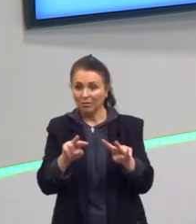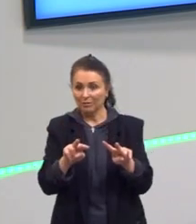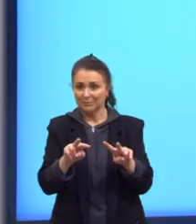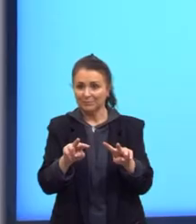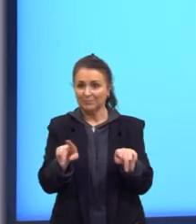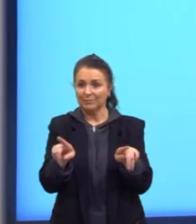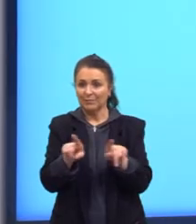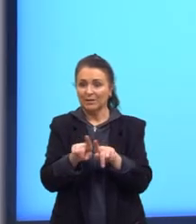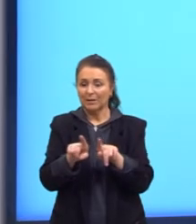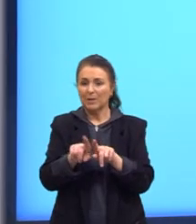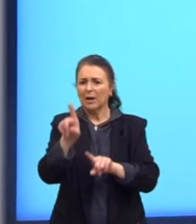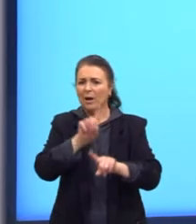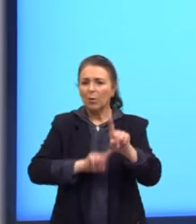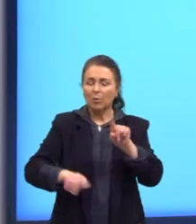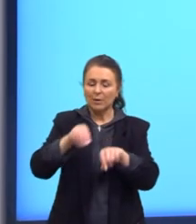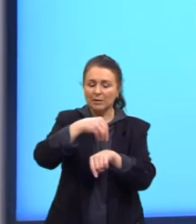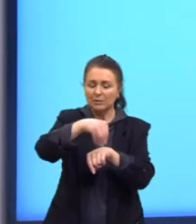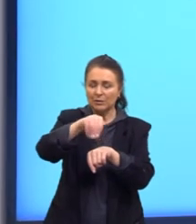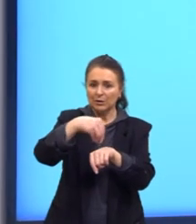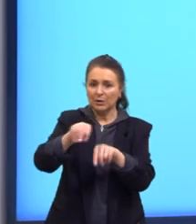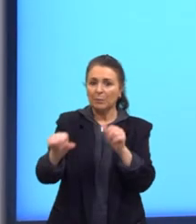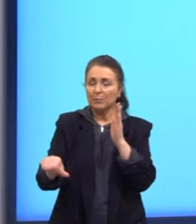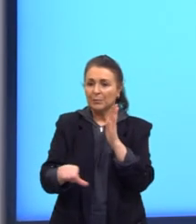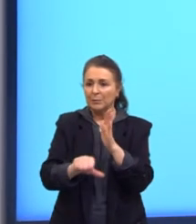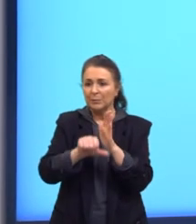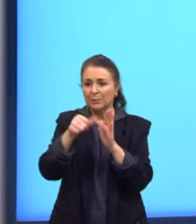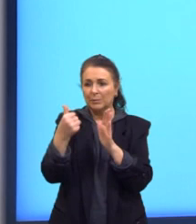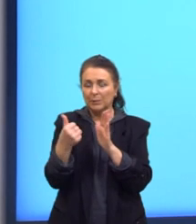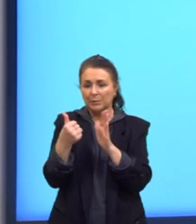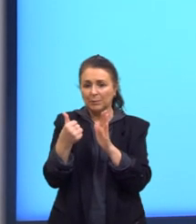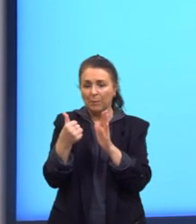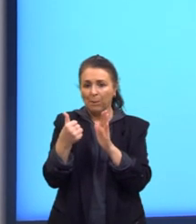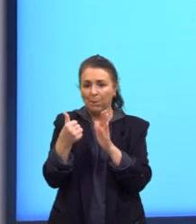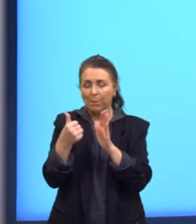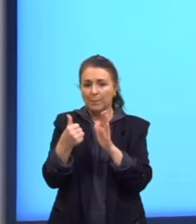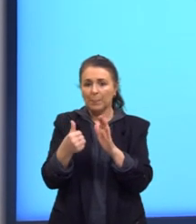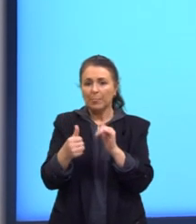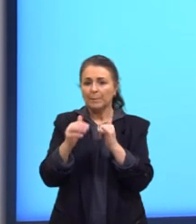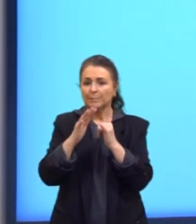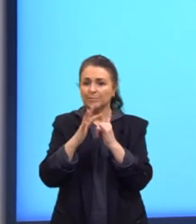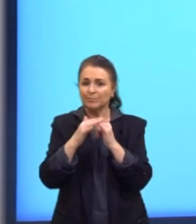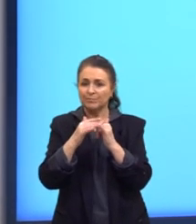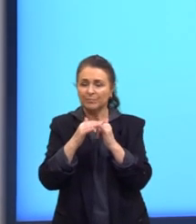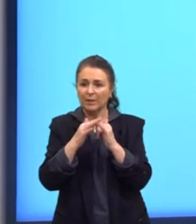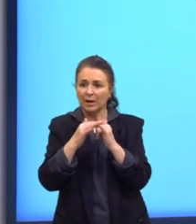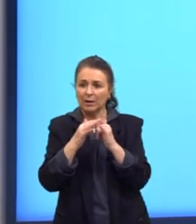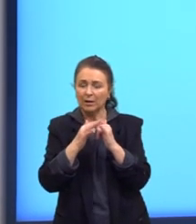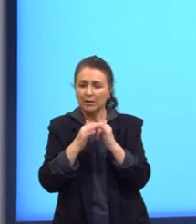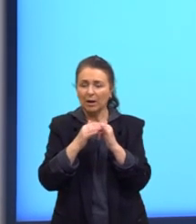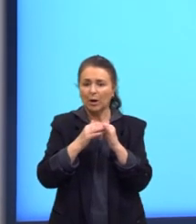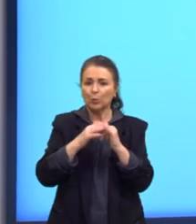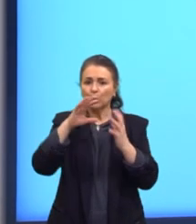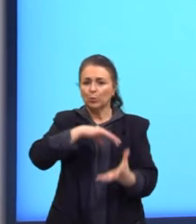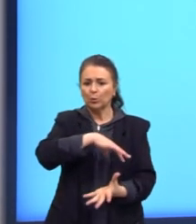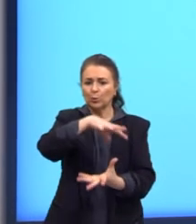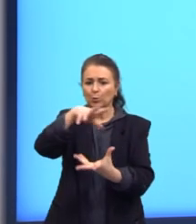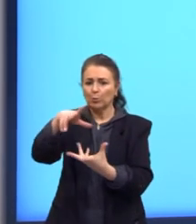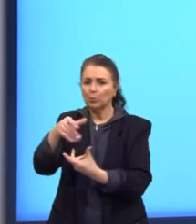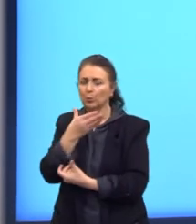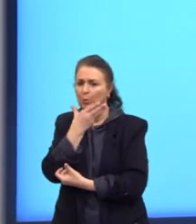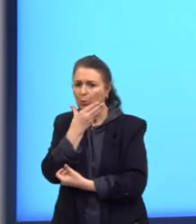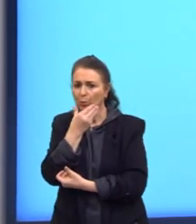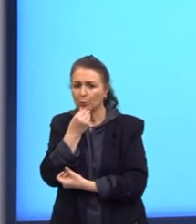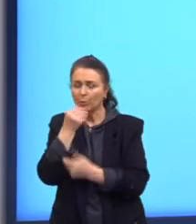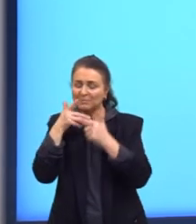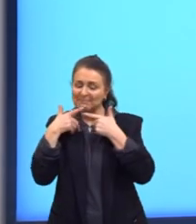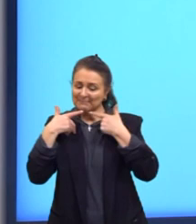Trouxe também algumas indicações. Primeira delas, o canal Manual do Mundo, onde aquele rapaz simpático ali